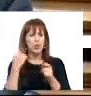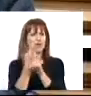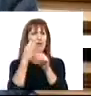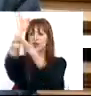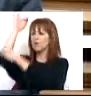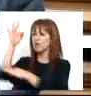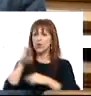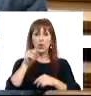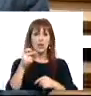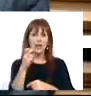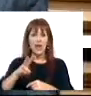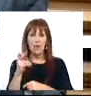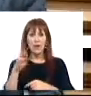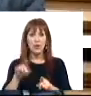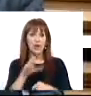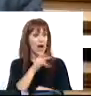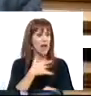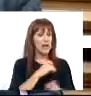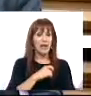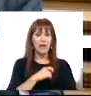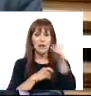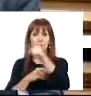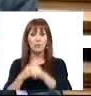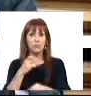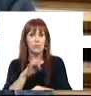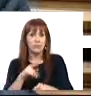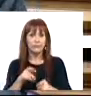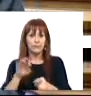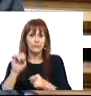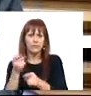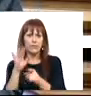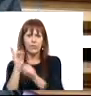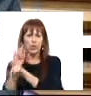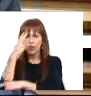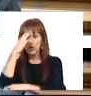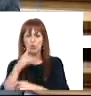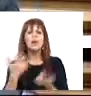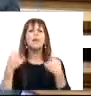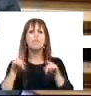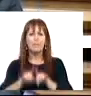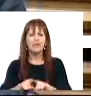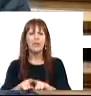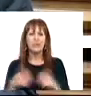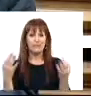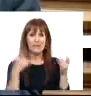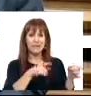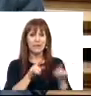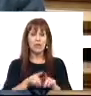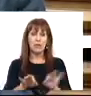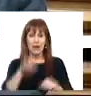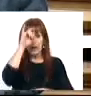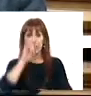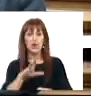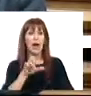várias freguesias do Conselho de Amares, Caldelas, Fiscal, Paranho, Sequeiros e Torre. Mas para além disso, convém